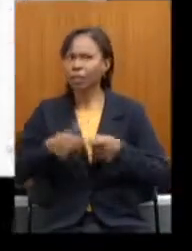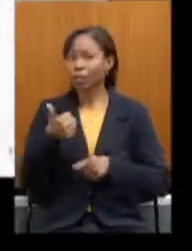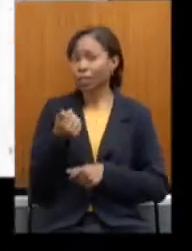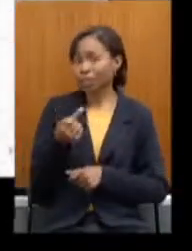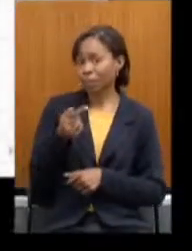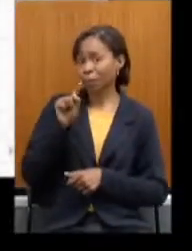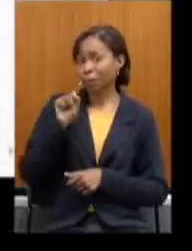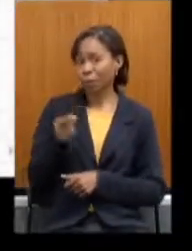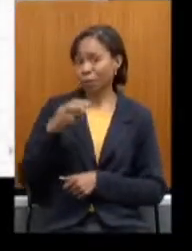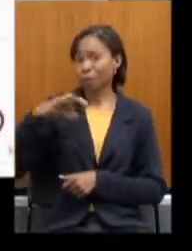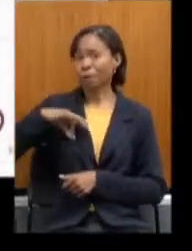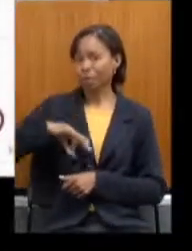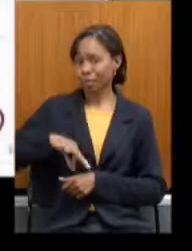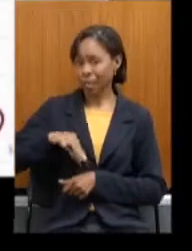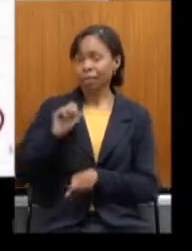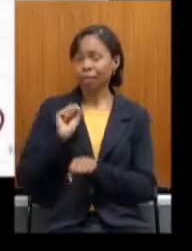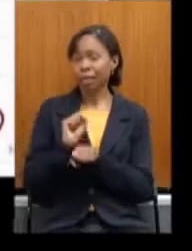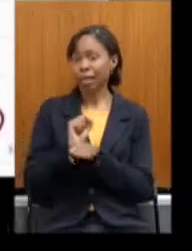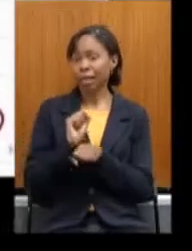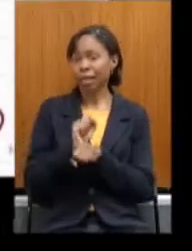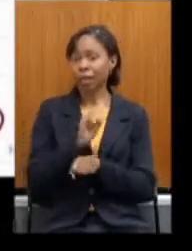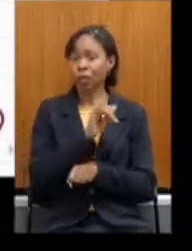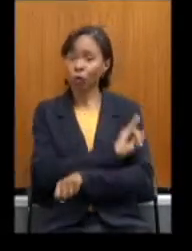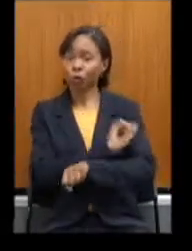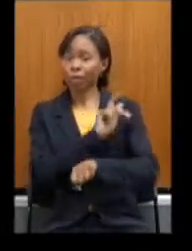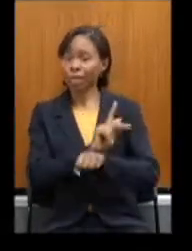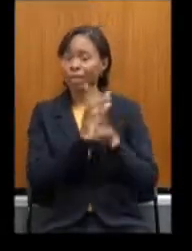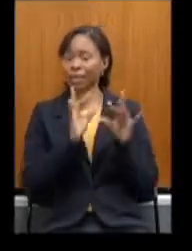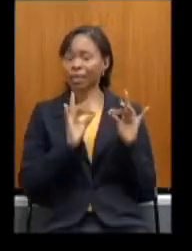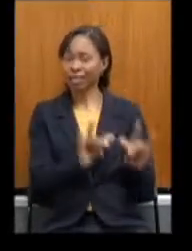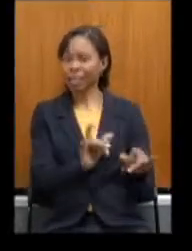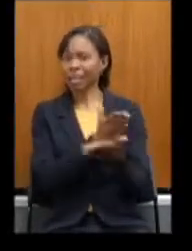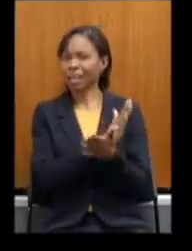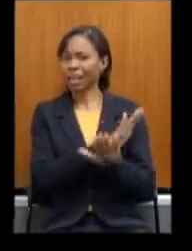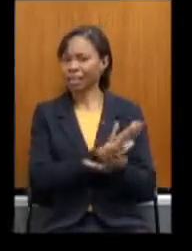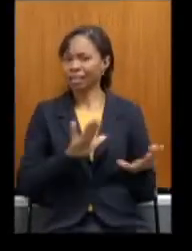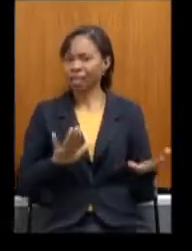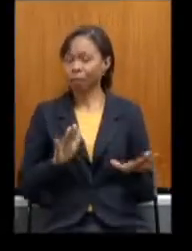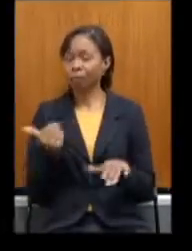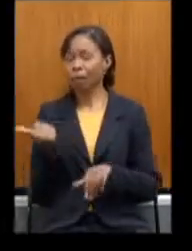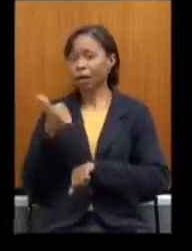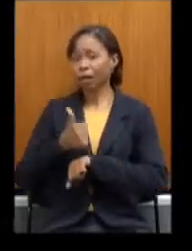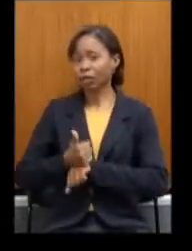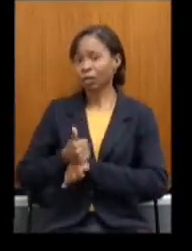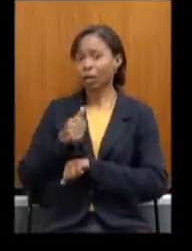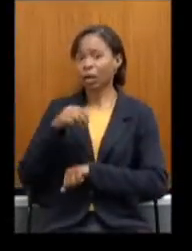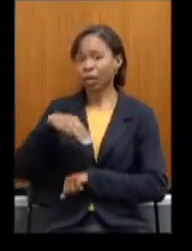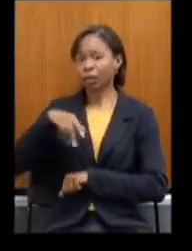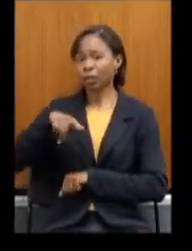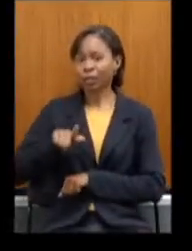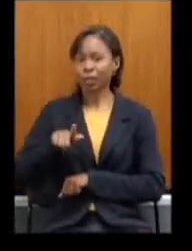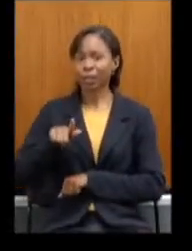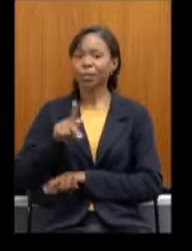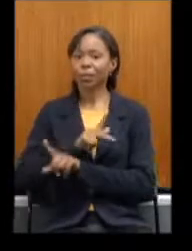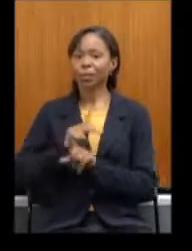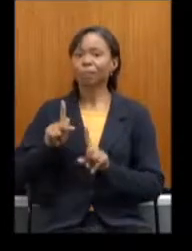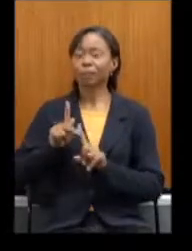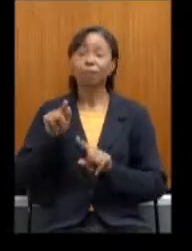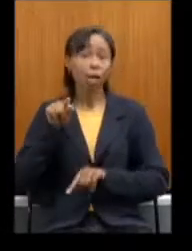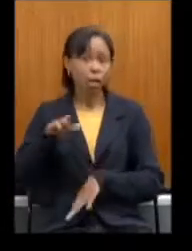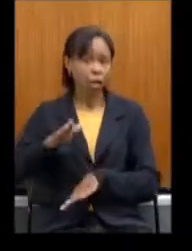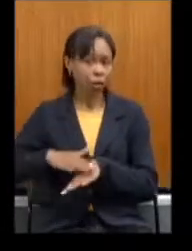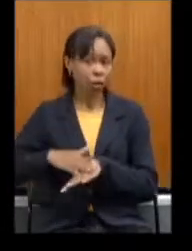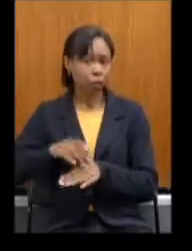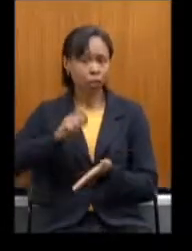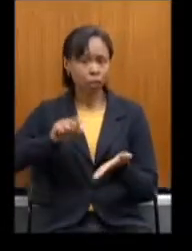Esperando o fim Do Ipseng Para assumir A MG Prev E foi E Justo Ele Que escreveu A reforma Da previdência Em Minas